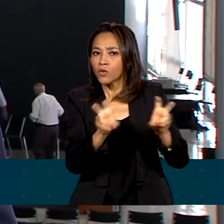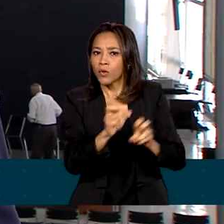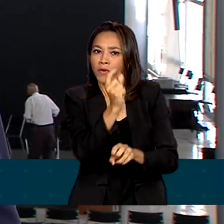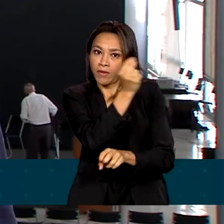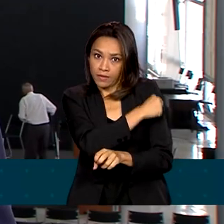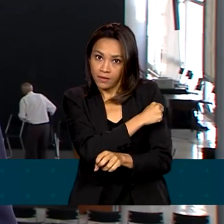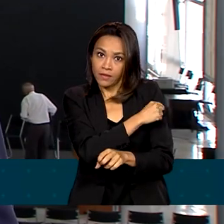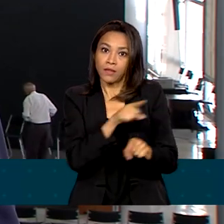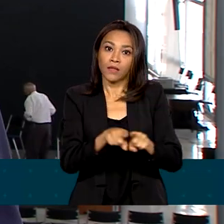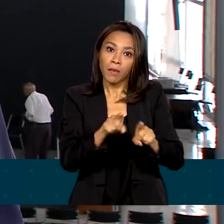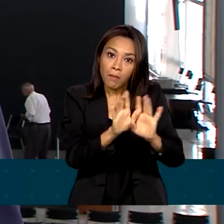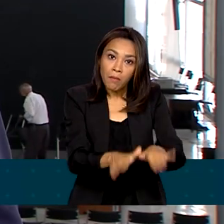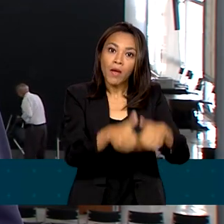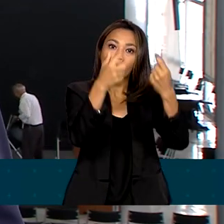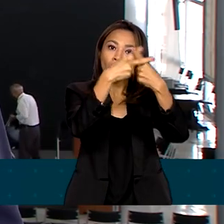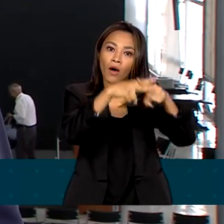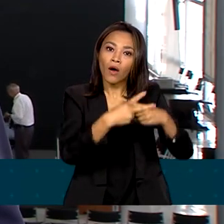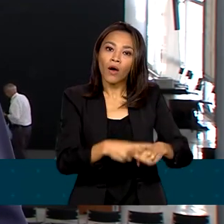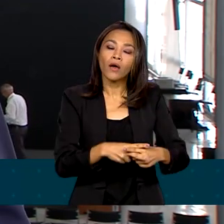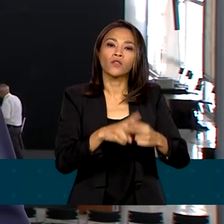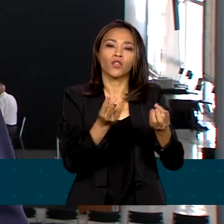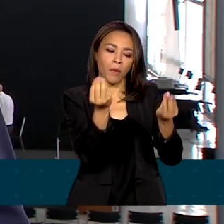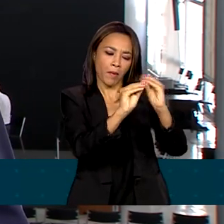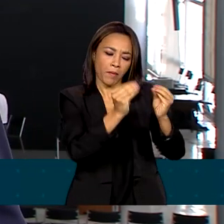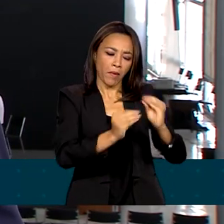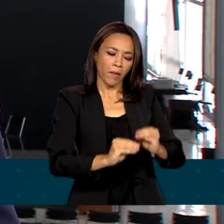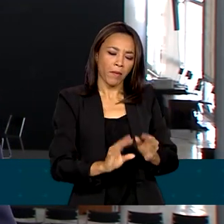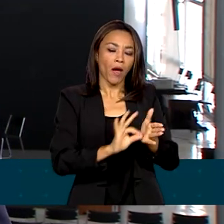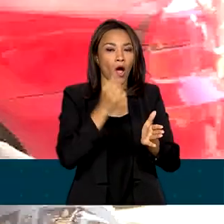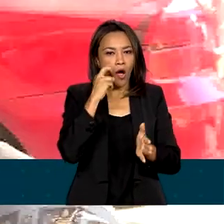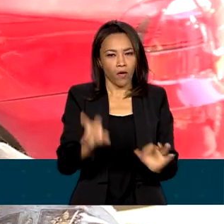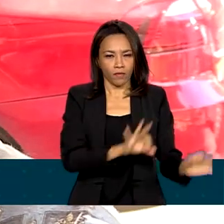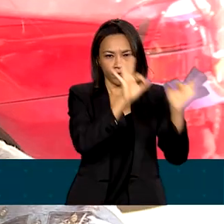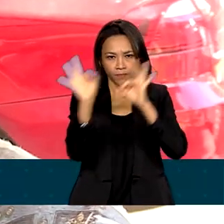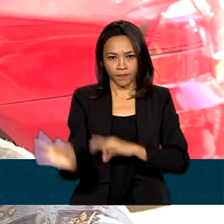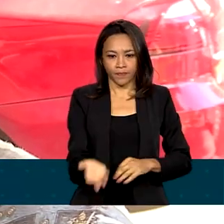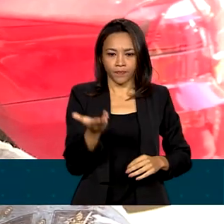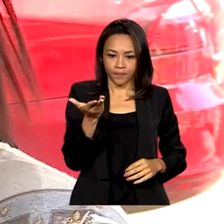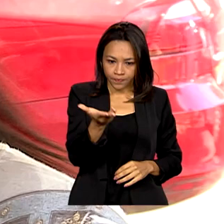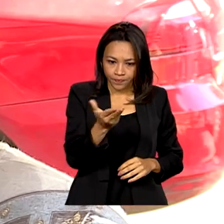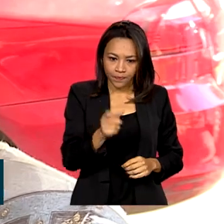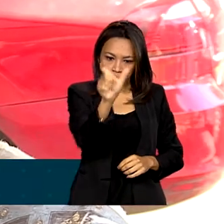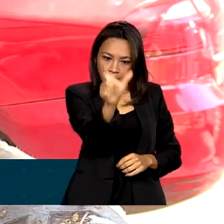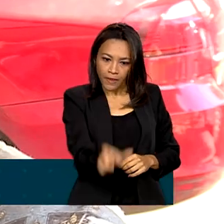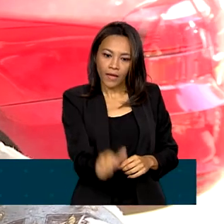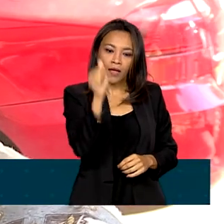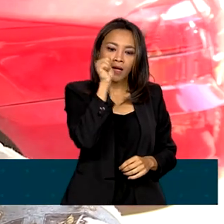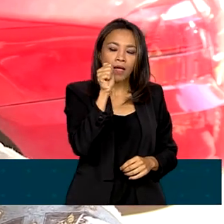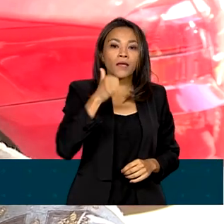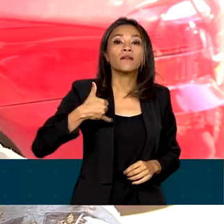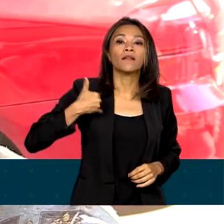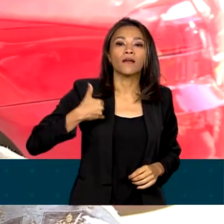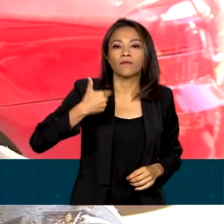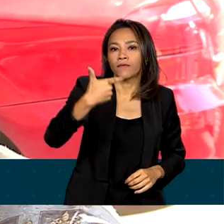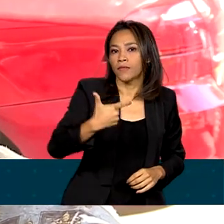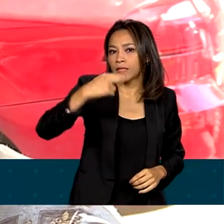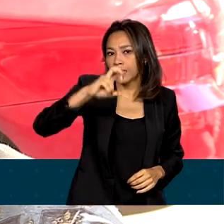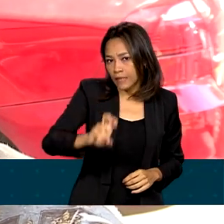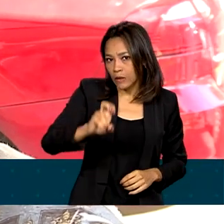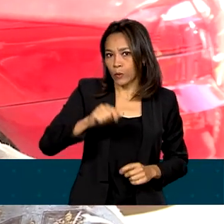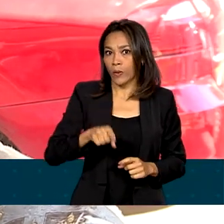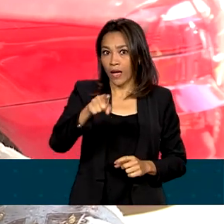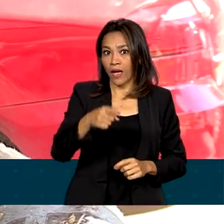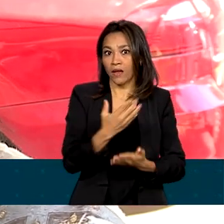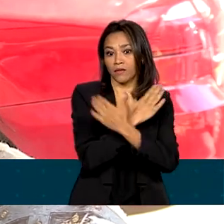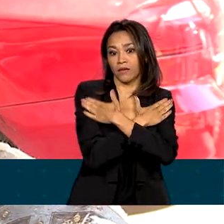cadastro do programa. Veja mais detalhes sobre isso na reportagem. Geni tem 25 anos e perdeu o